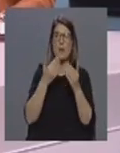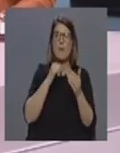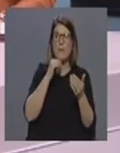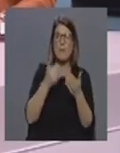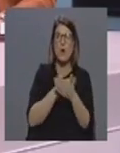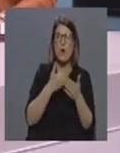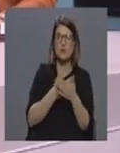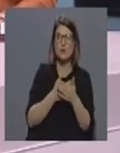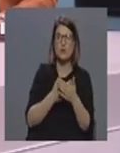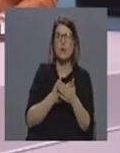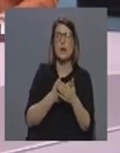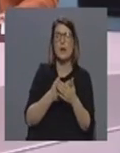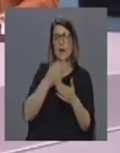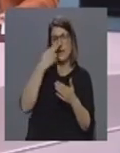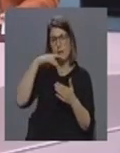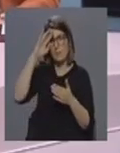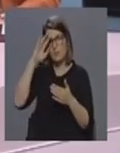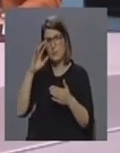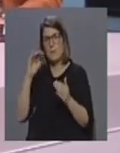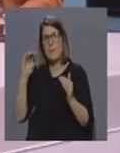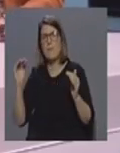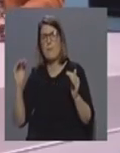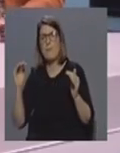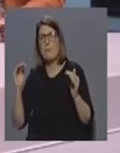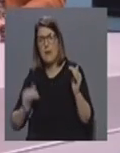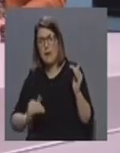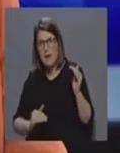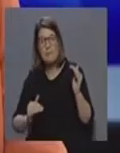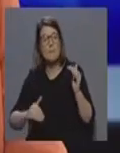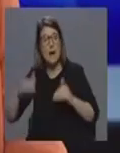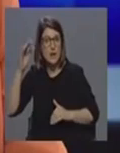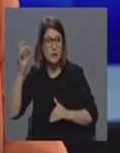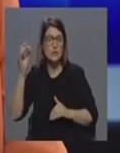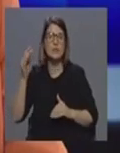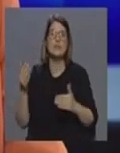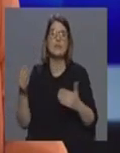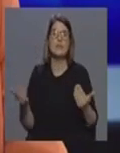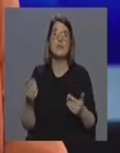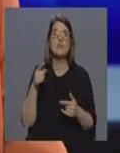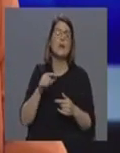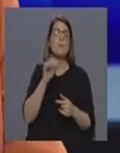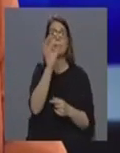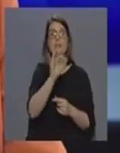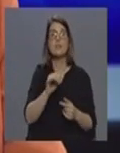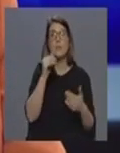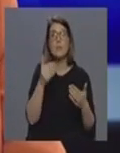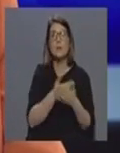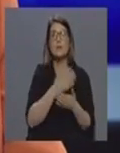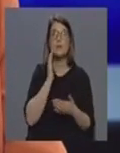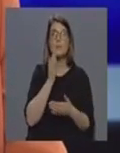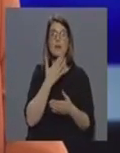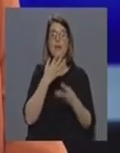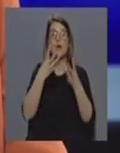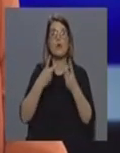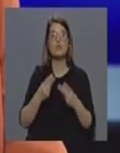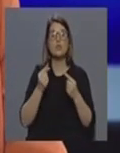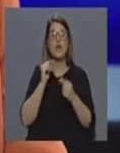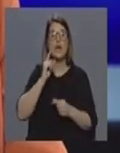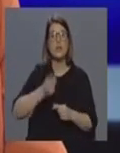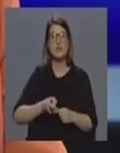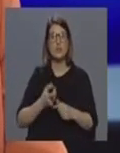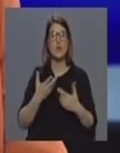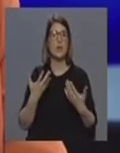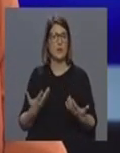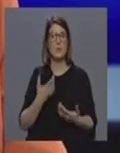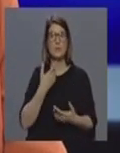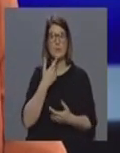surtos de gripe. Há outros especialistas que dizem que não, têm uma mortalidade inferior. que assim. O cálculo da mortalidade depende de como é que ele é efetuado. Ele está a ser efetuado,